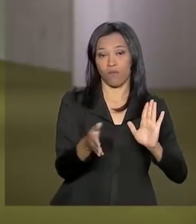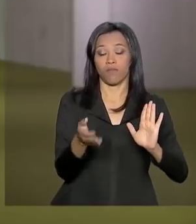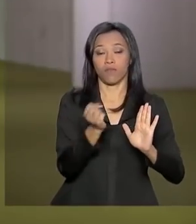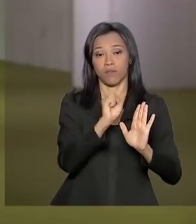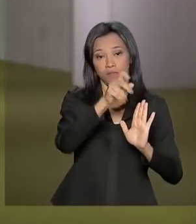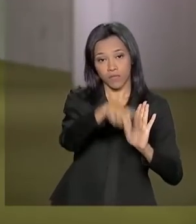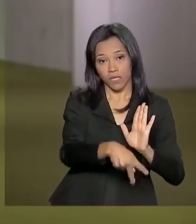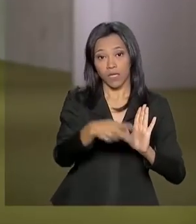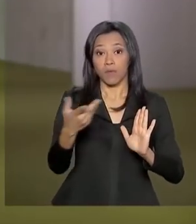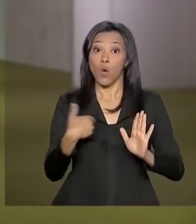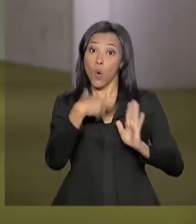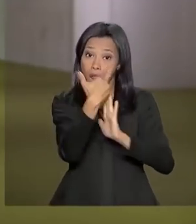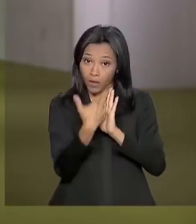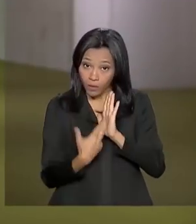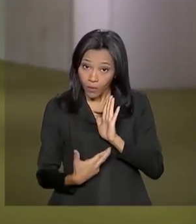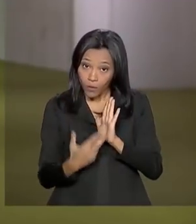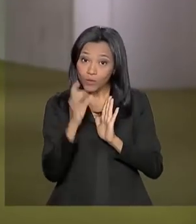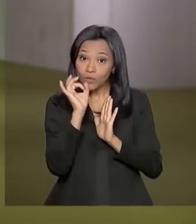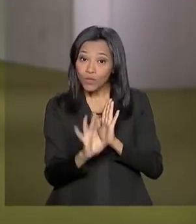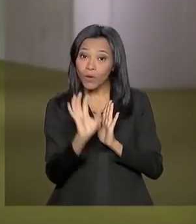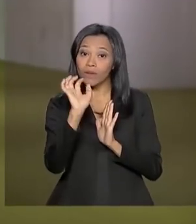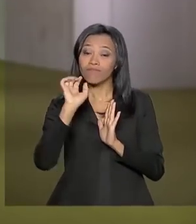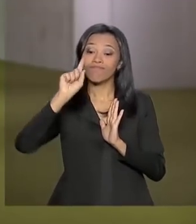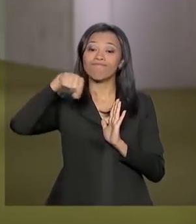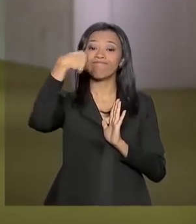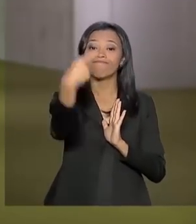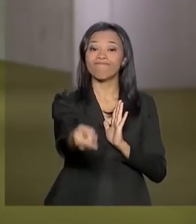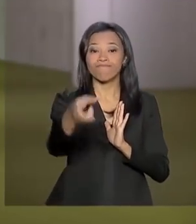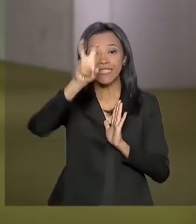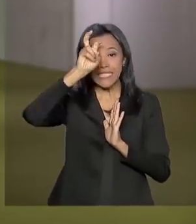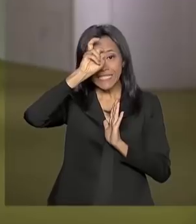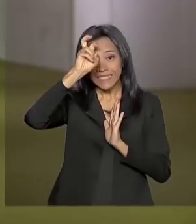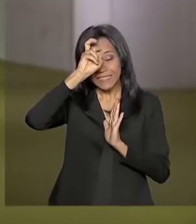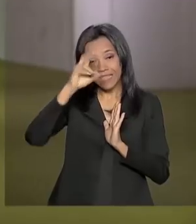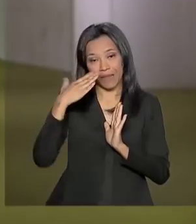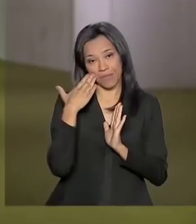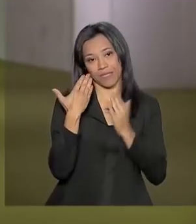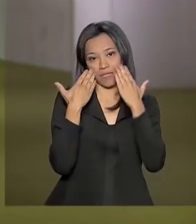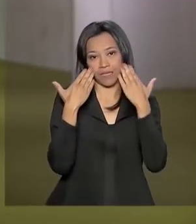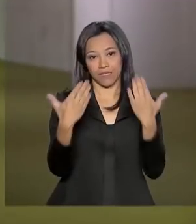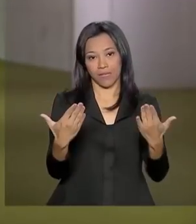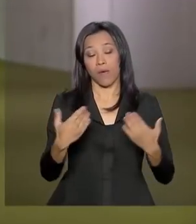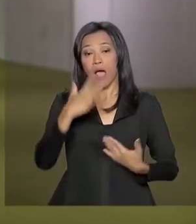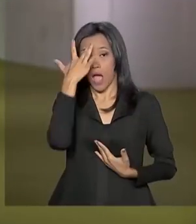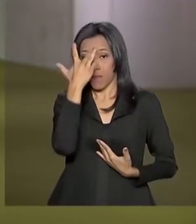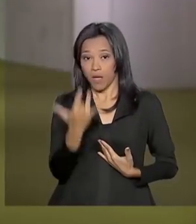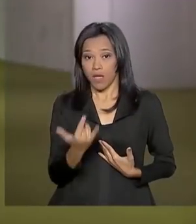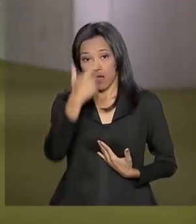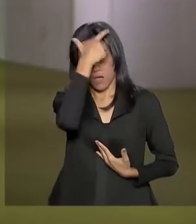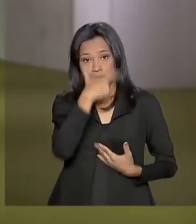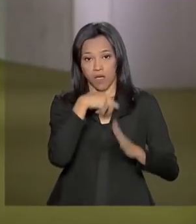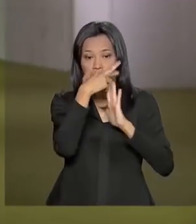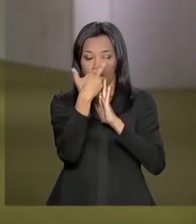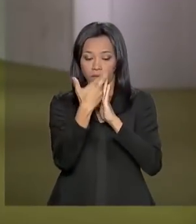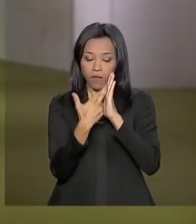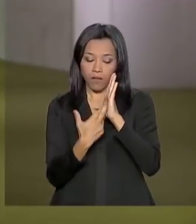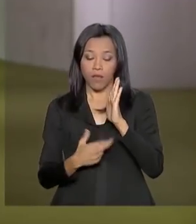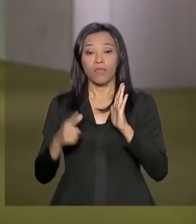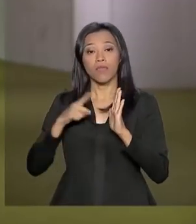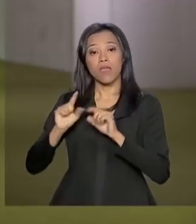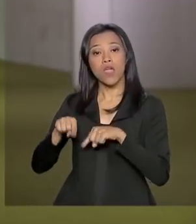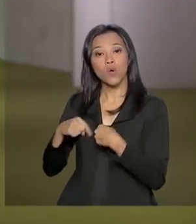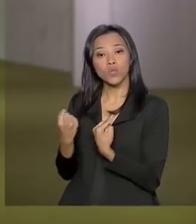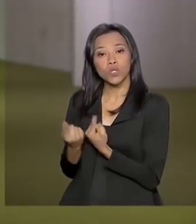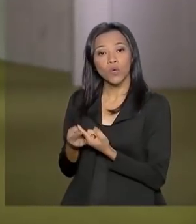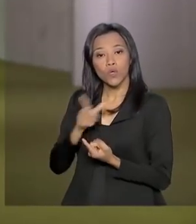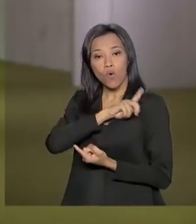aguardando para hoje só vai ser conhecido na próxima quinta-feira. Amanhã o relator Samuel Moreira tem reunião aí com governadores